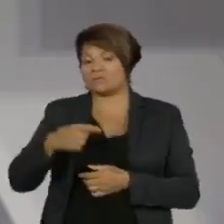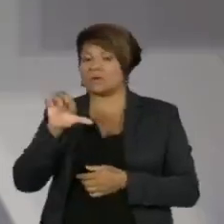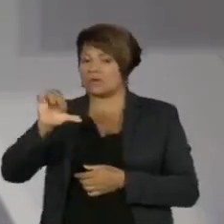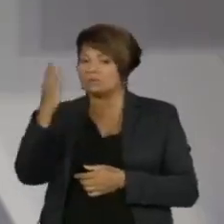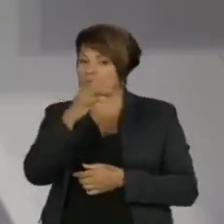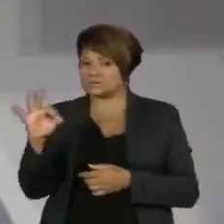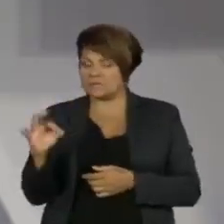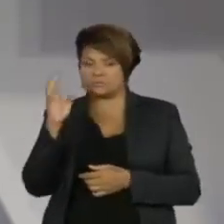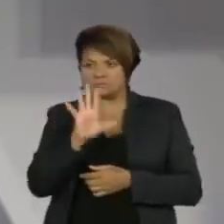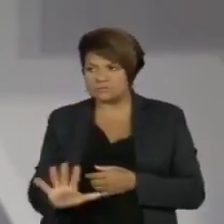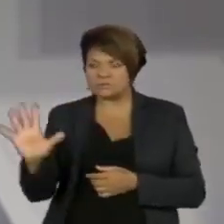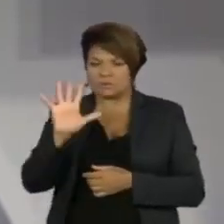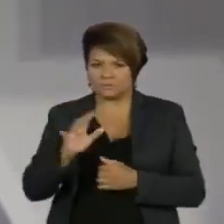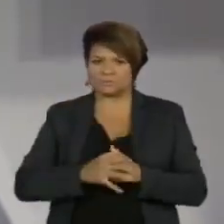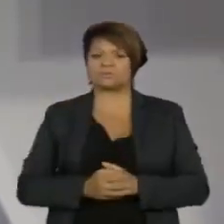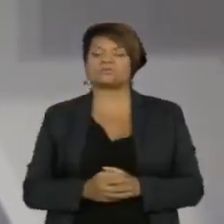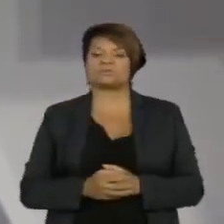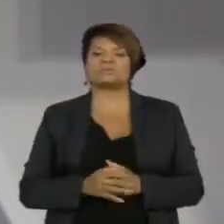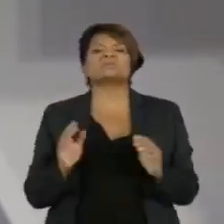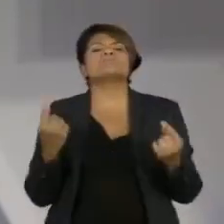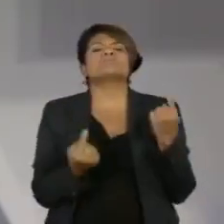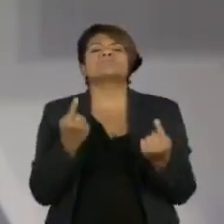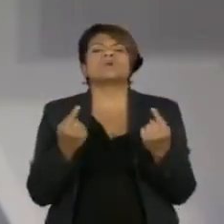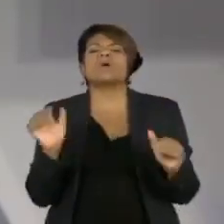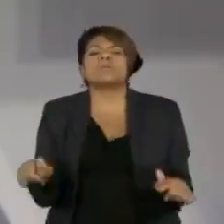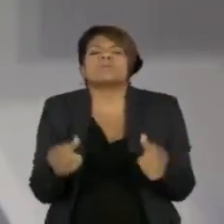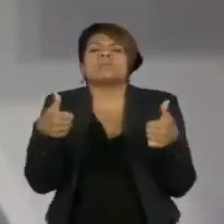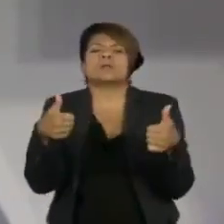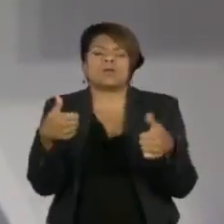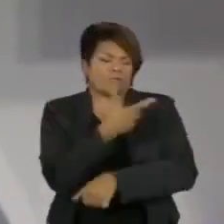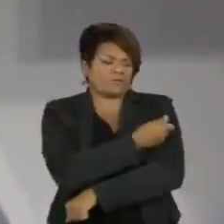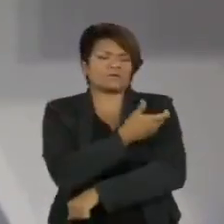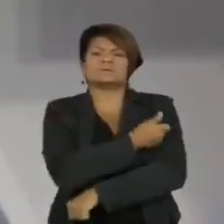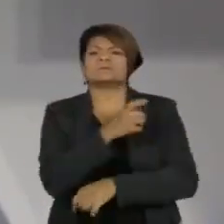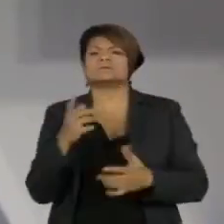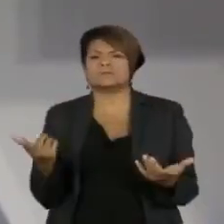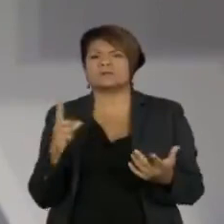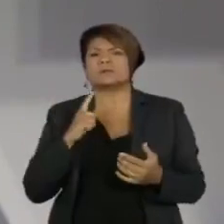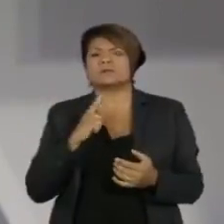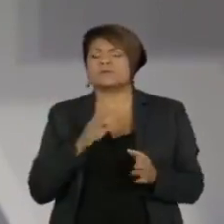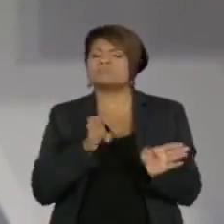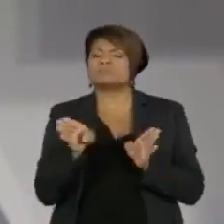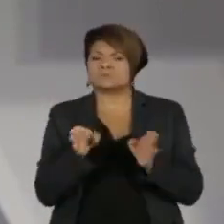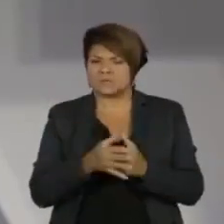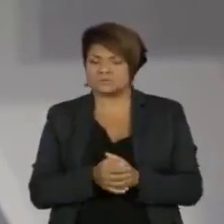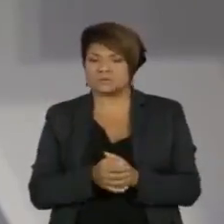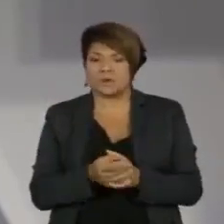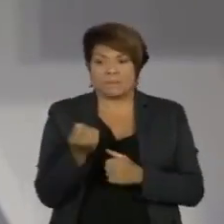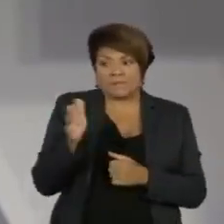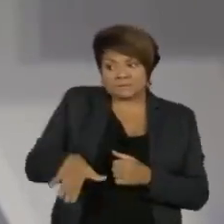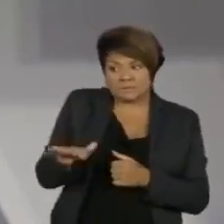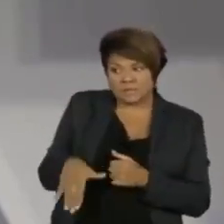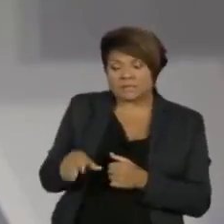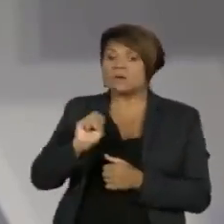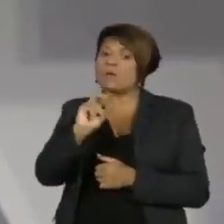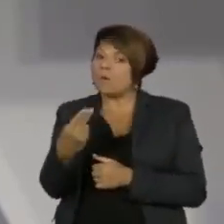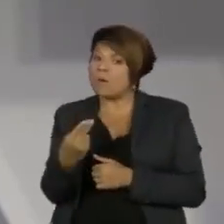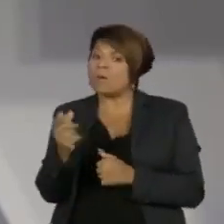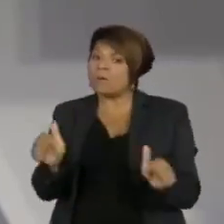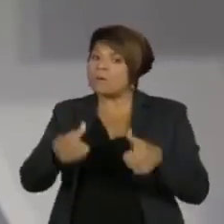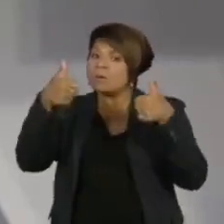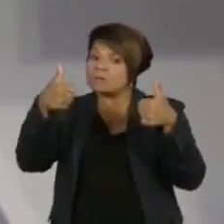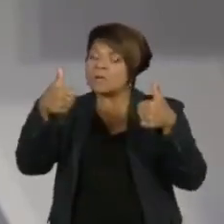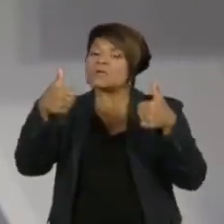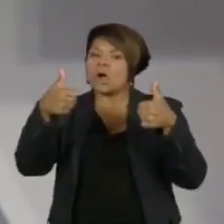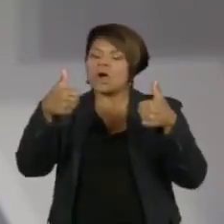Qual é a melhor vacina para que os brasileiros tenham acesso? A mais barata ou a que tem melhores condições